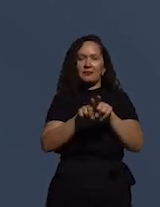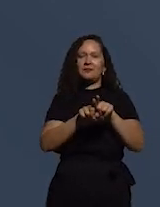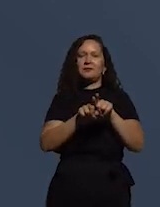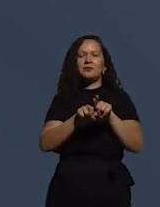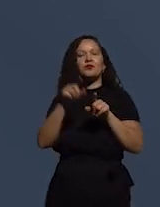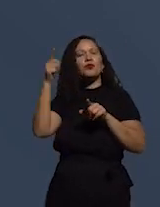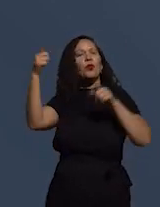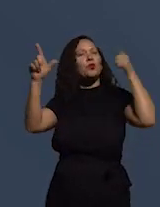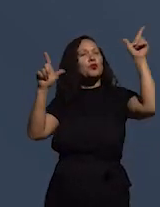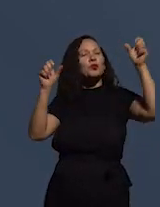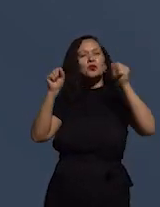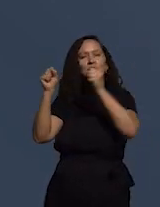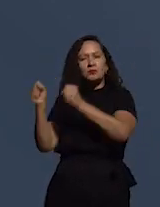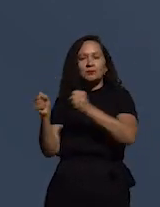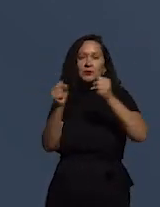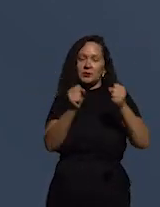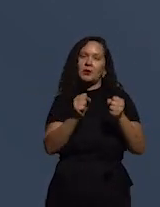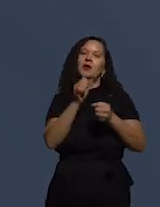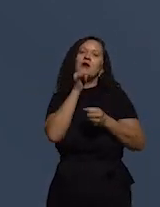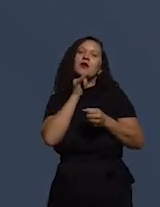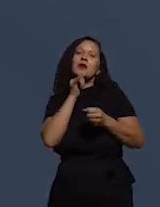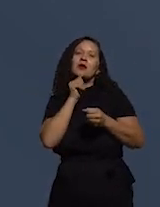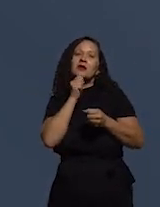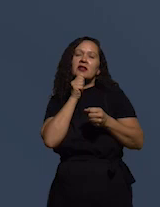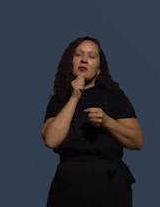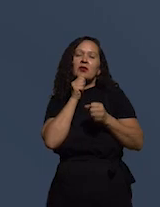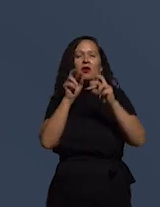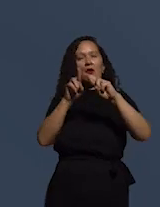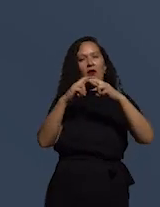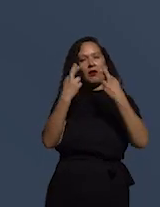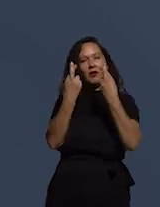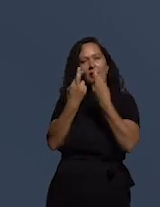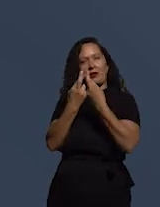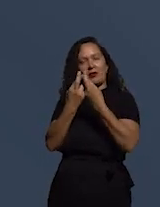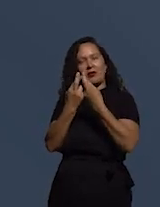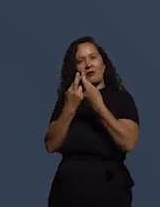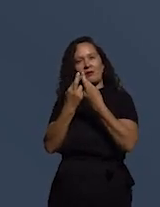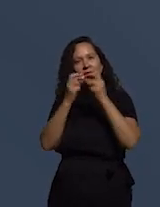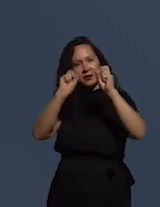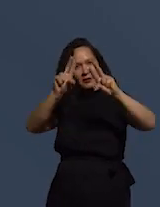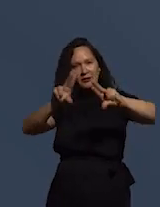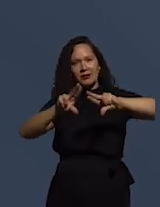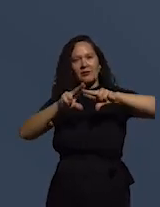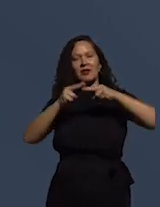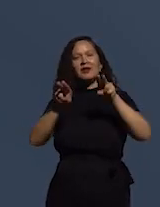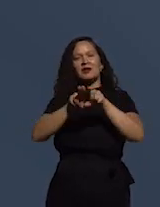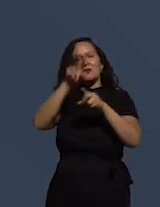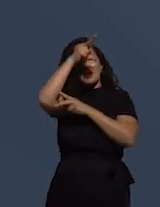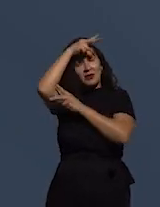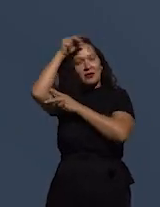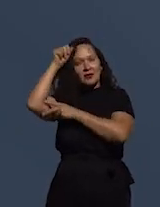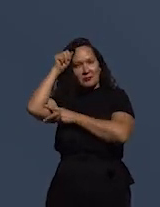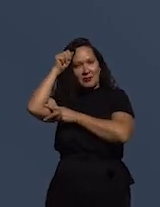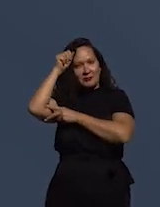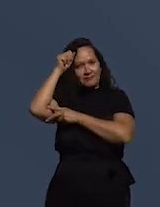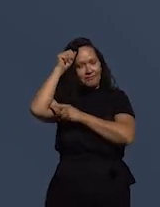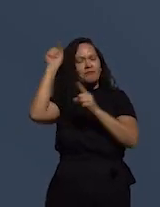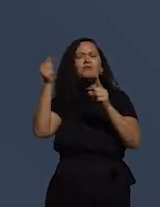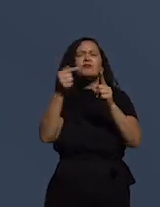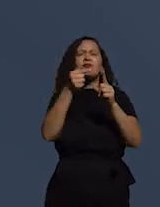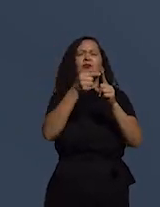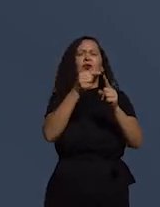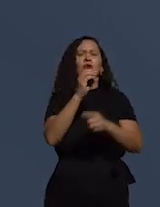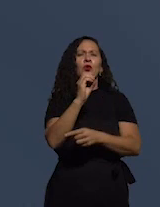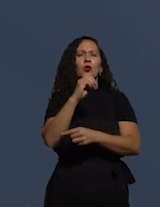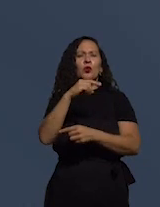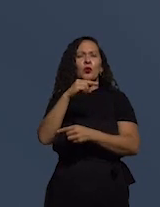outros poderes, como Assembleias Legislativas e Câmaras Municipais. A missão do CONACI, ainda